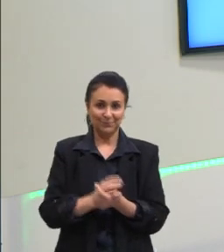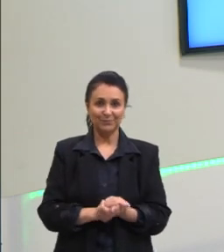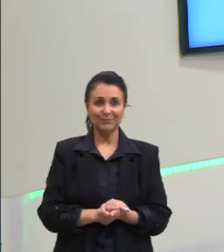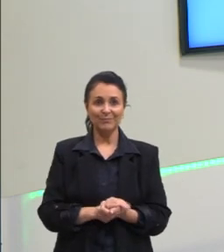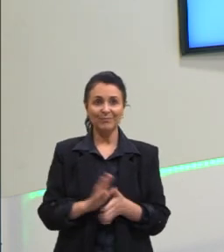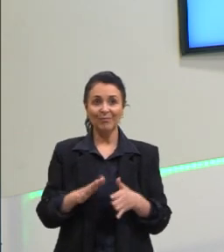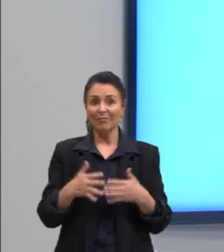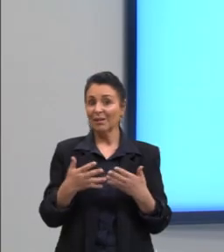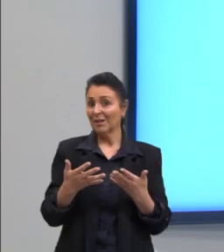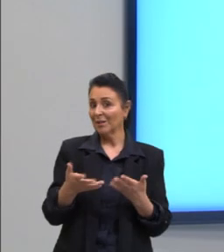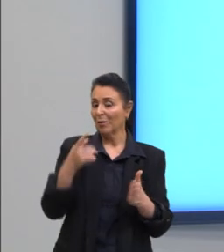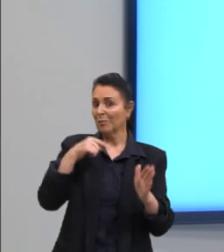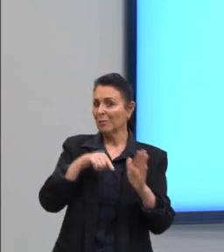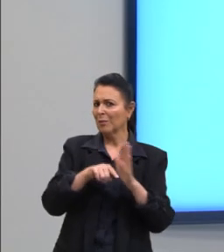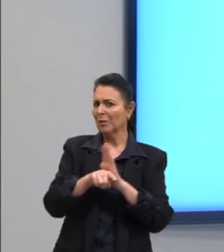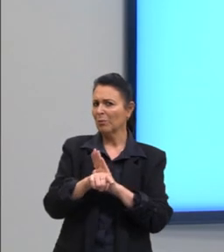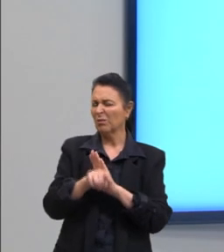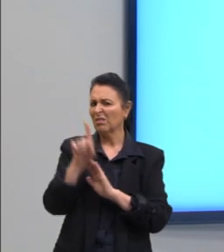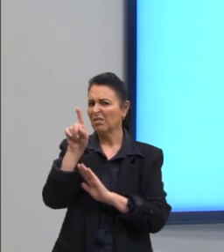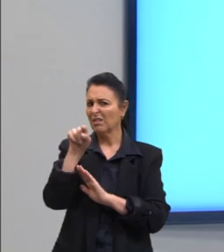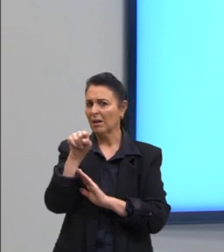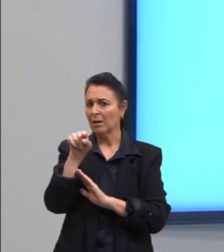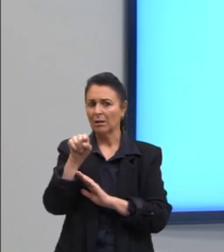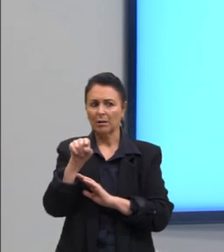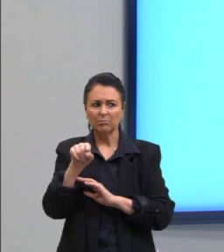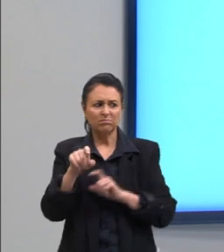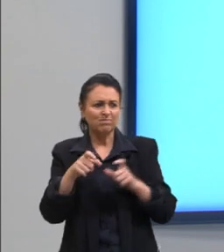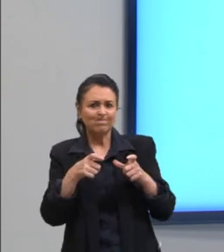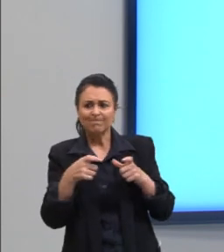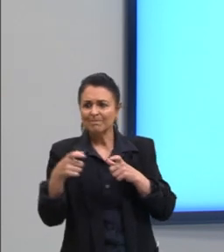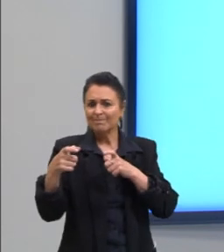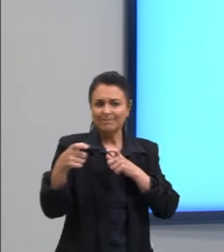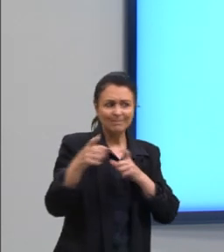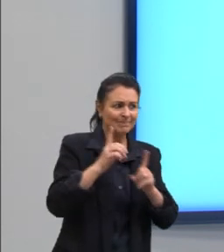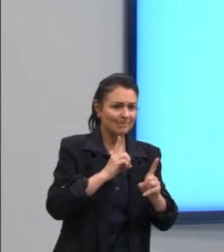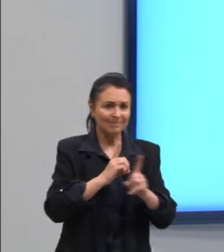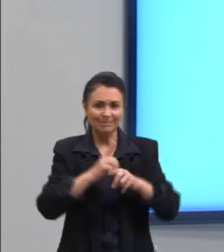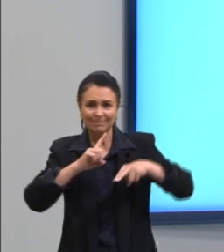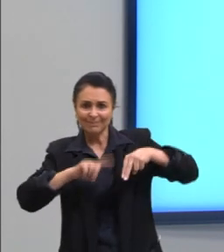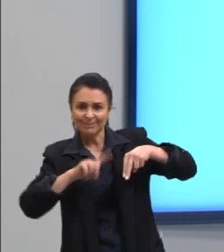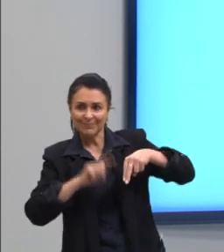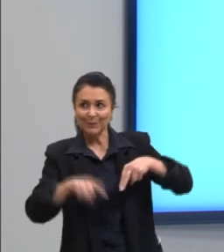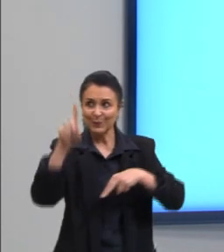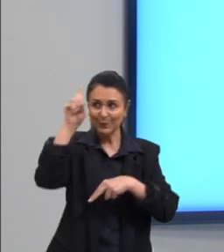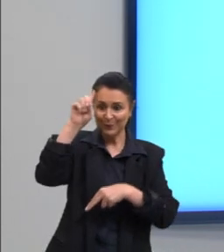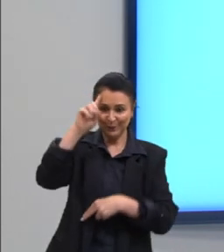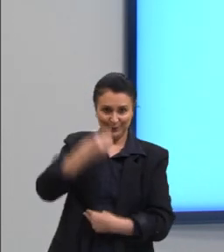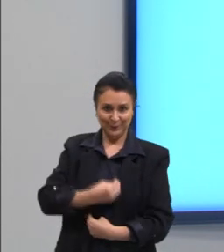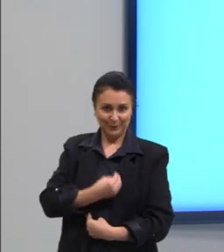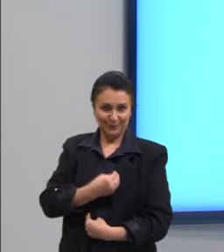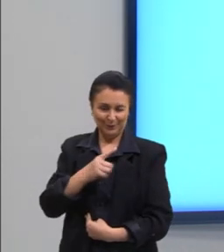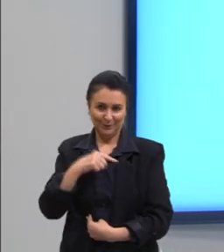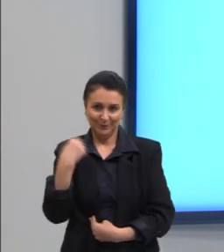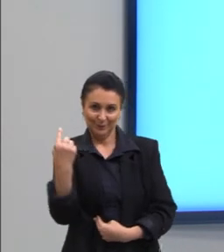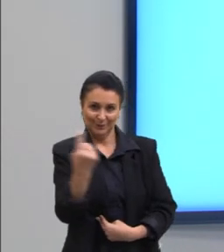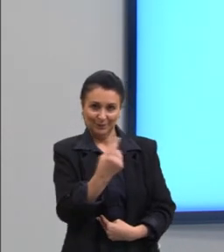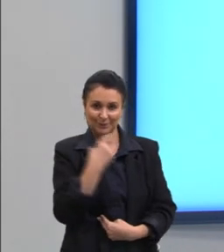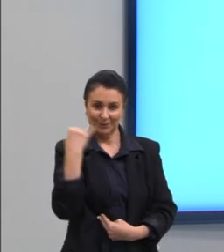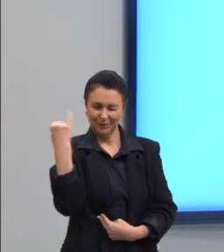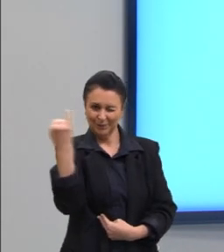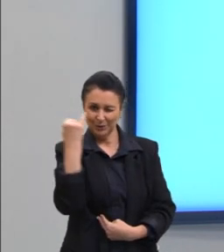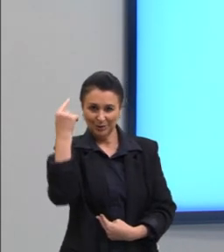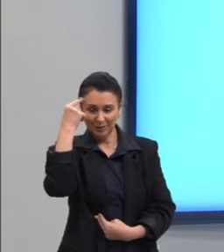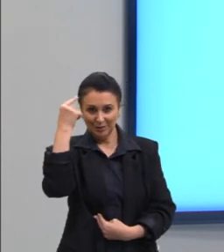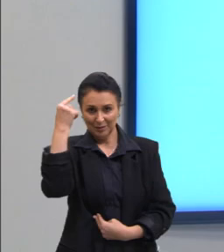Então, a pergunta era, onde encontramos os números naturais no nosso dia a dia? Bem, é importante, então, pensar